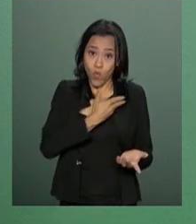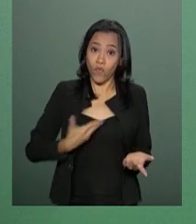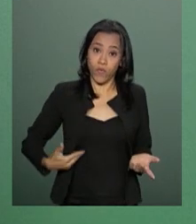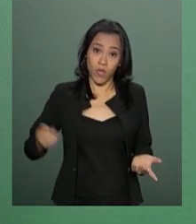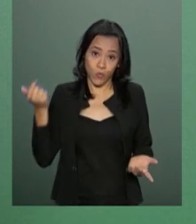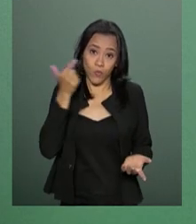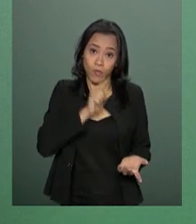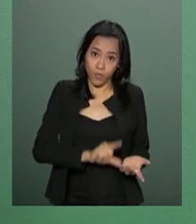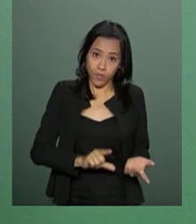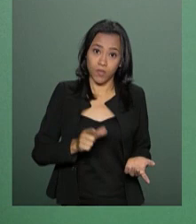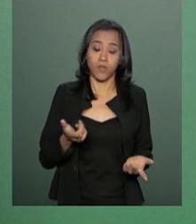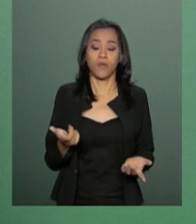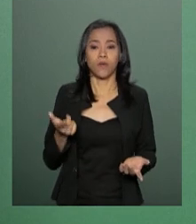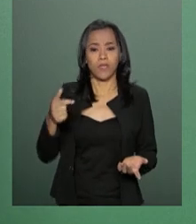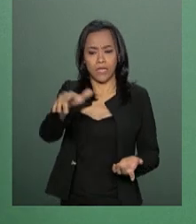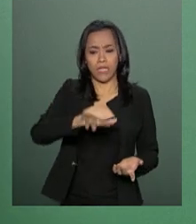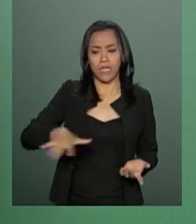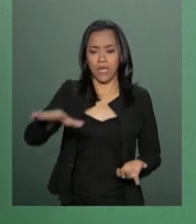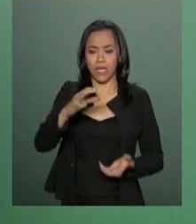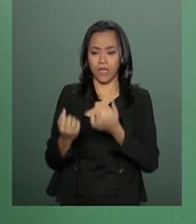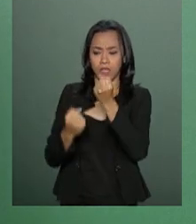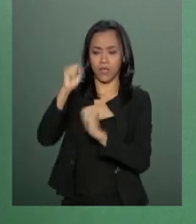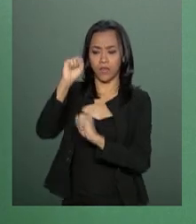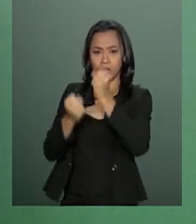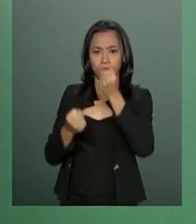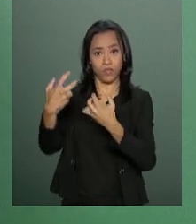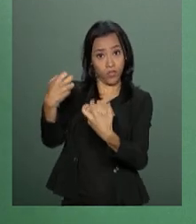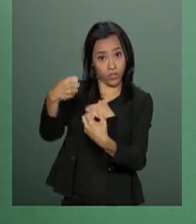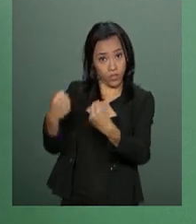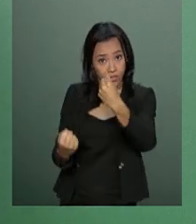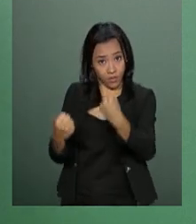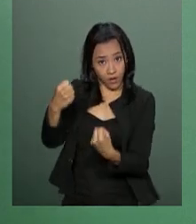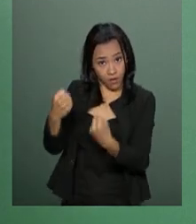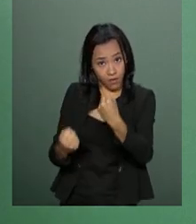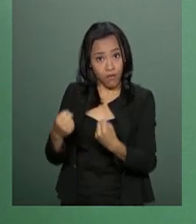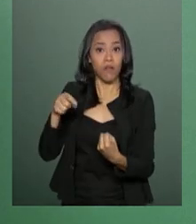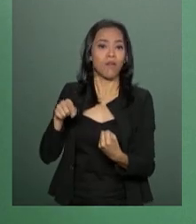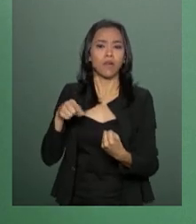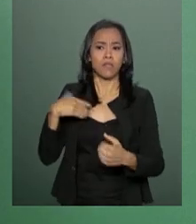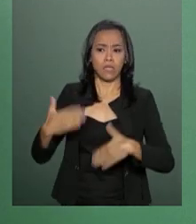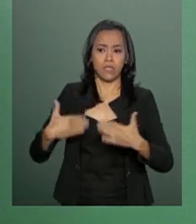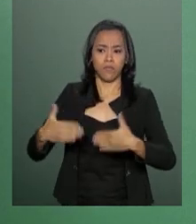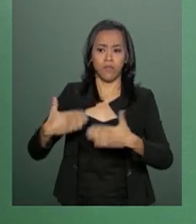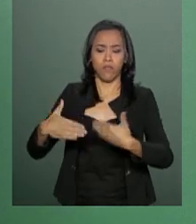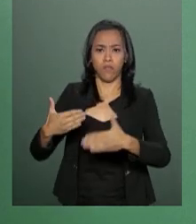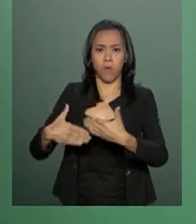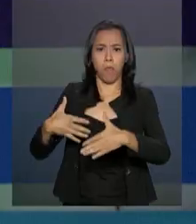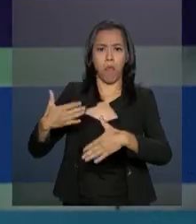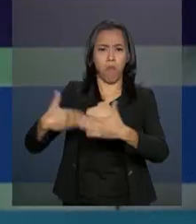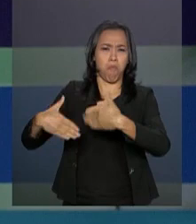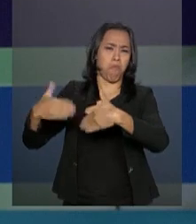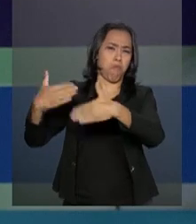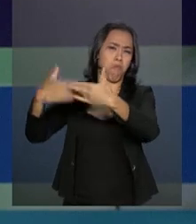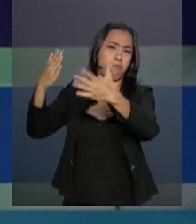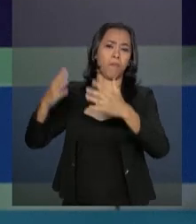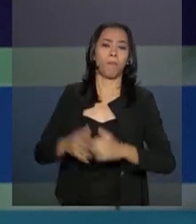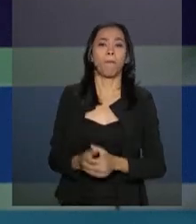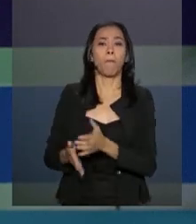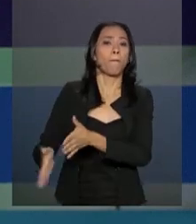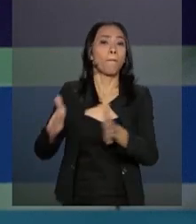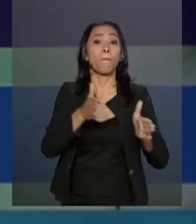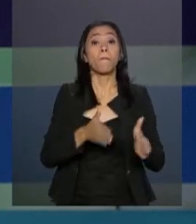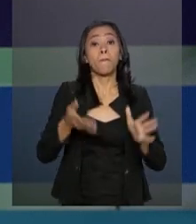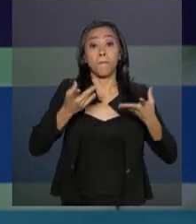ganhou. Aliás, o setor automotivo, não é, Megali? Cresceu enormemente. A